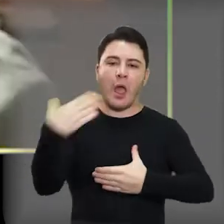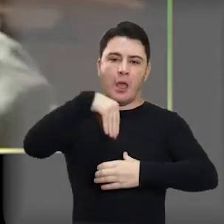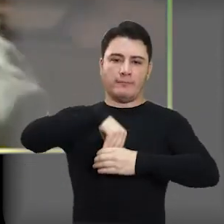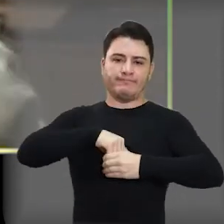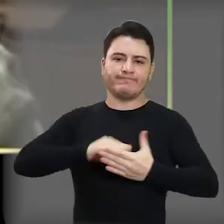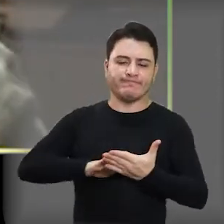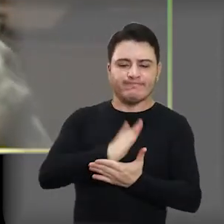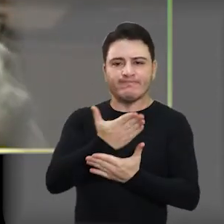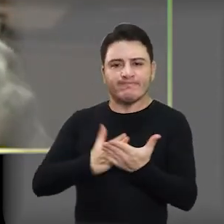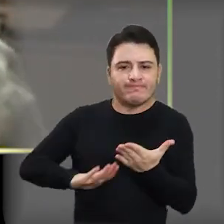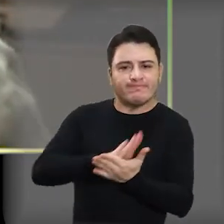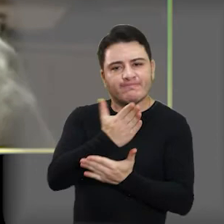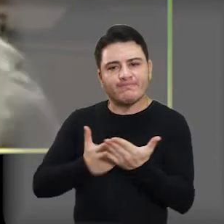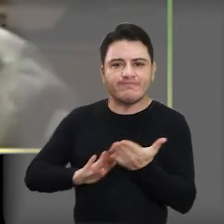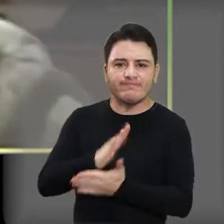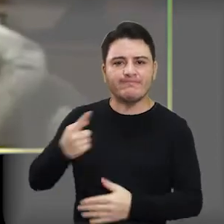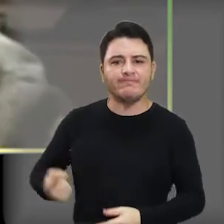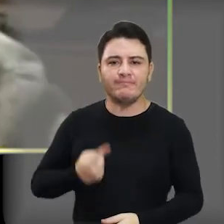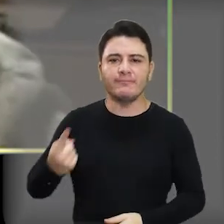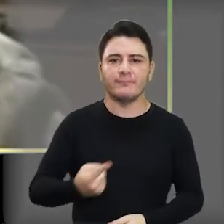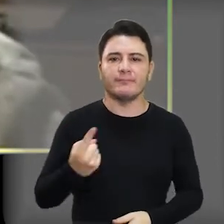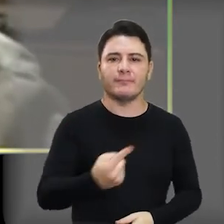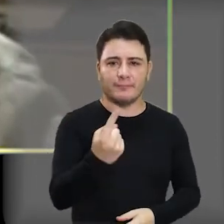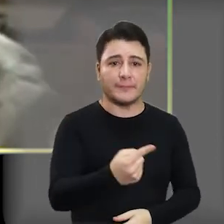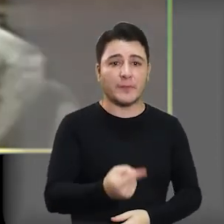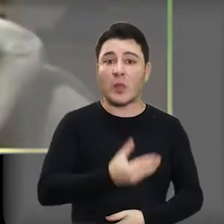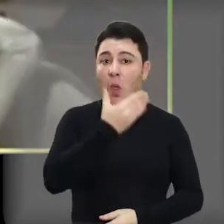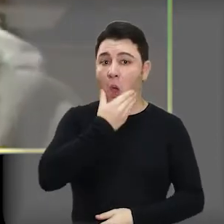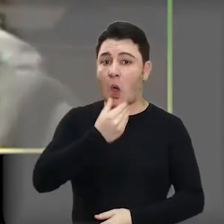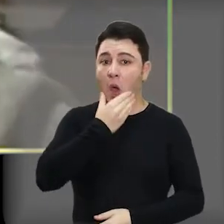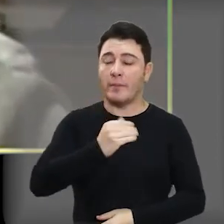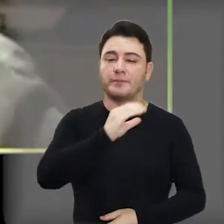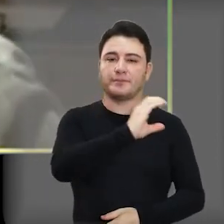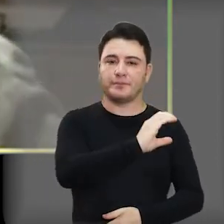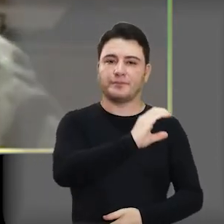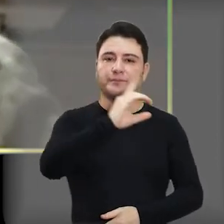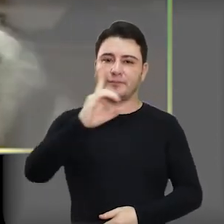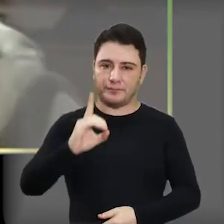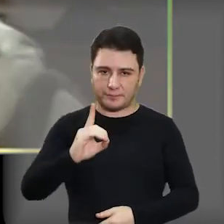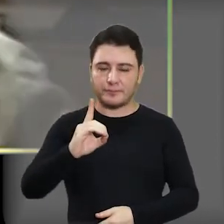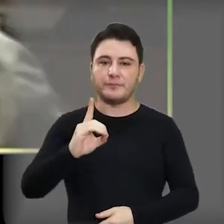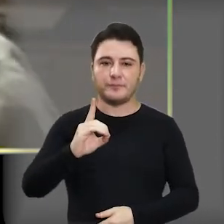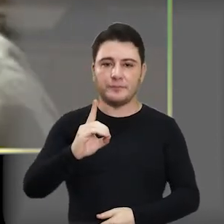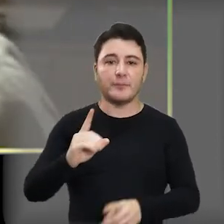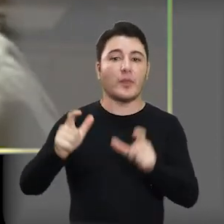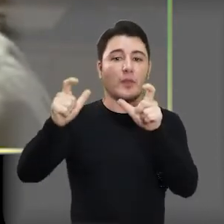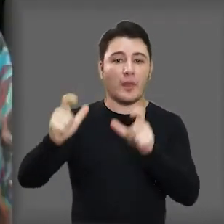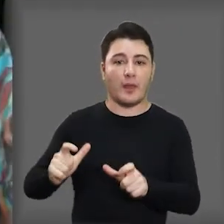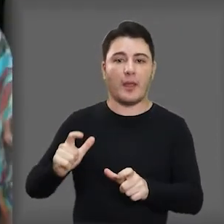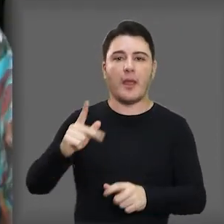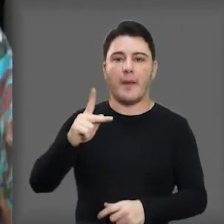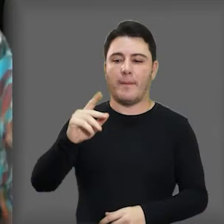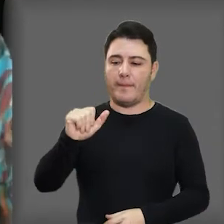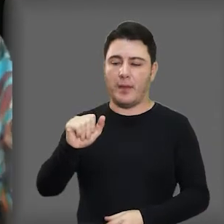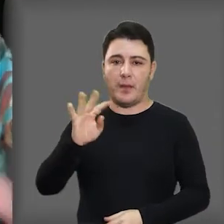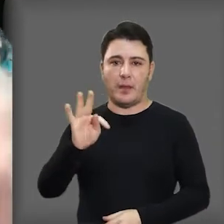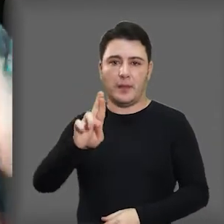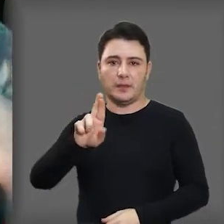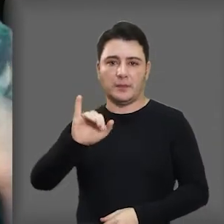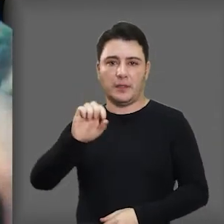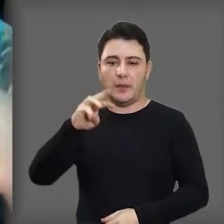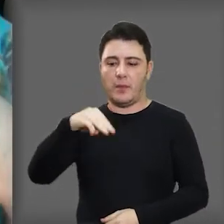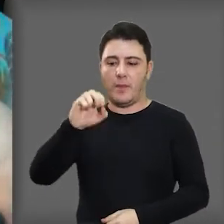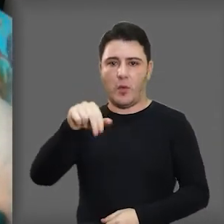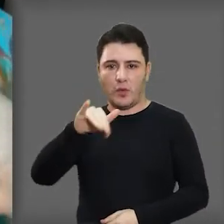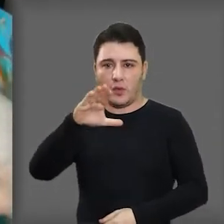subconsciente e vai retornar de várias maneiras, de forma repetitiva. O entendimento do